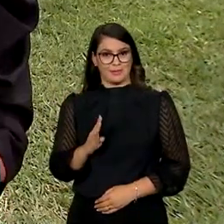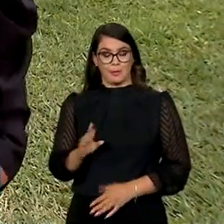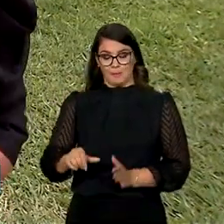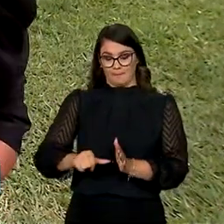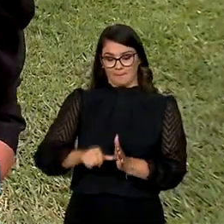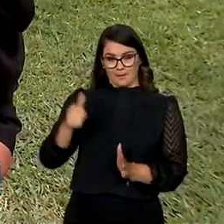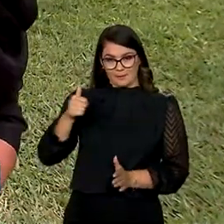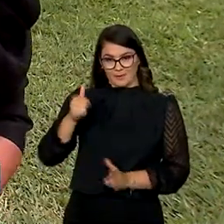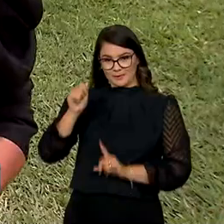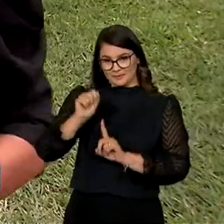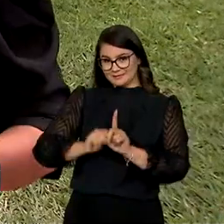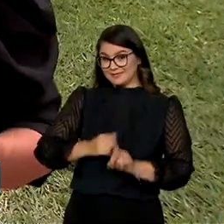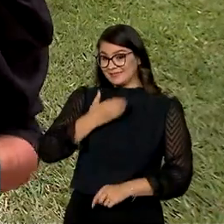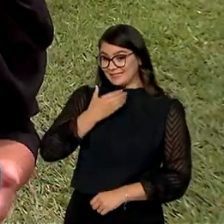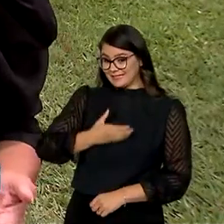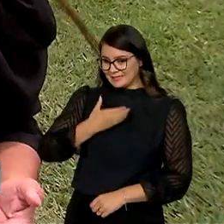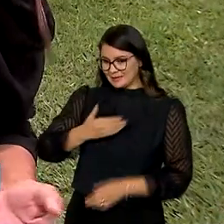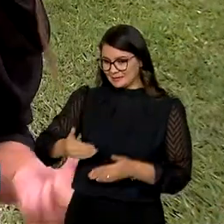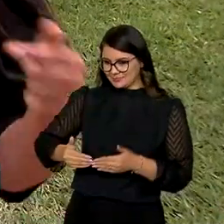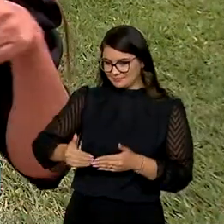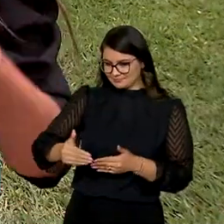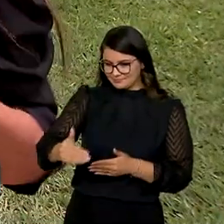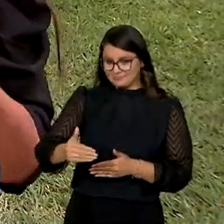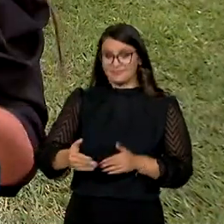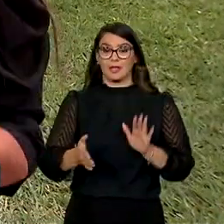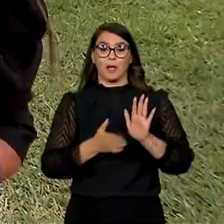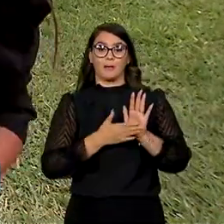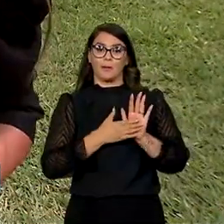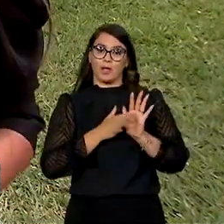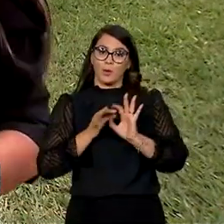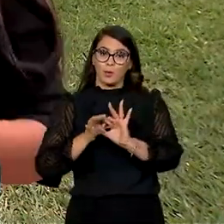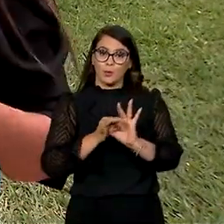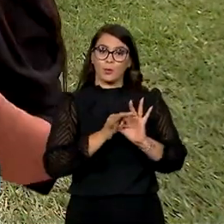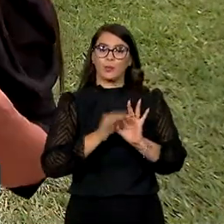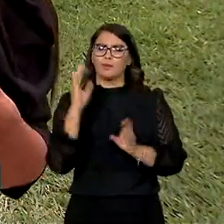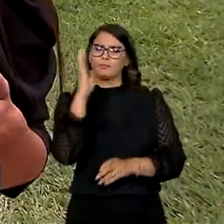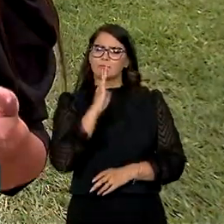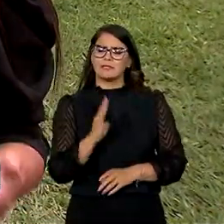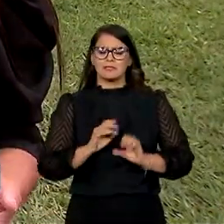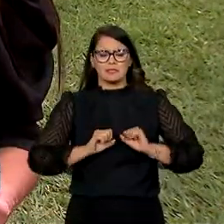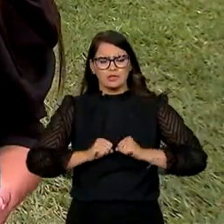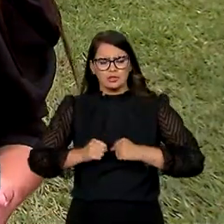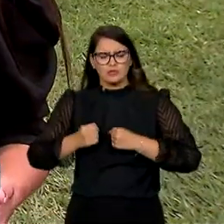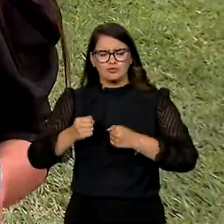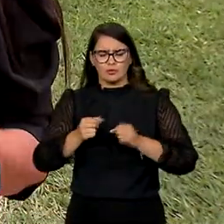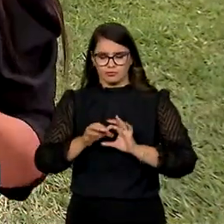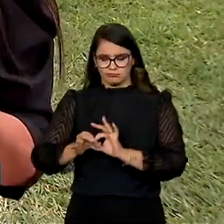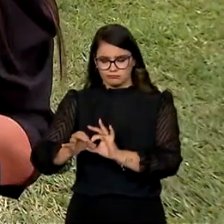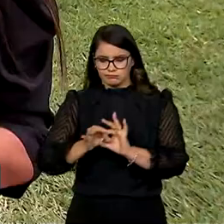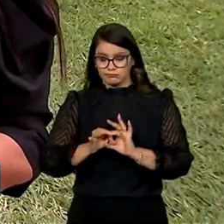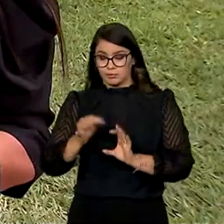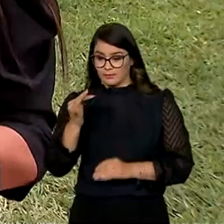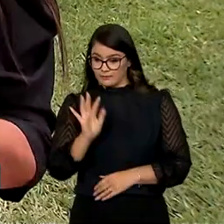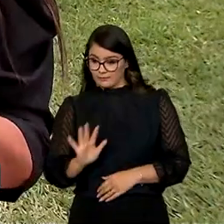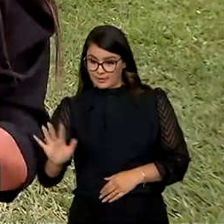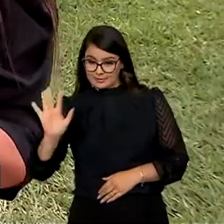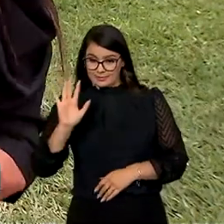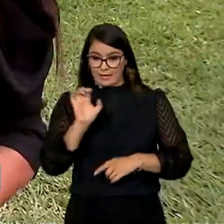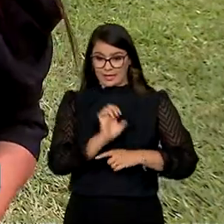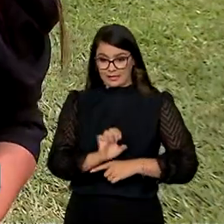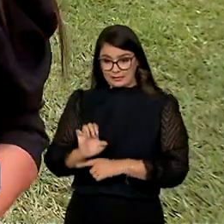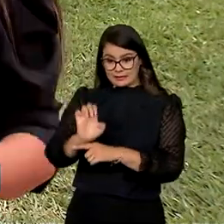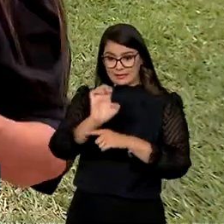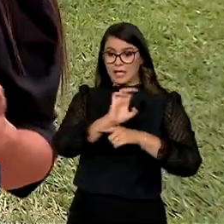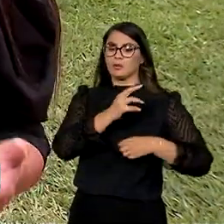1º de dezembro. A proposta é unir aqui no país esforços do governo federal, dos estados e